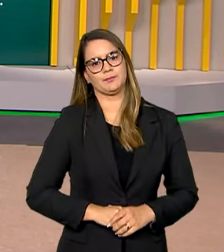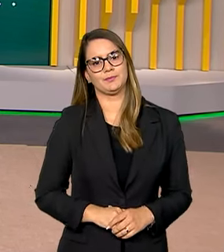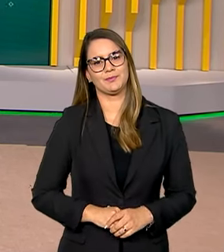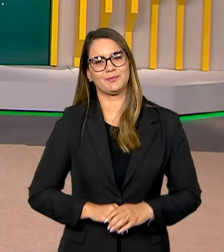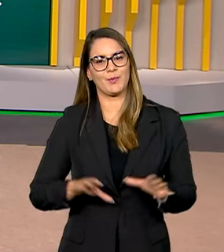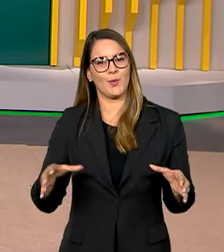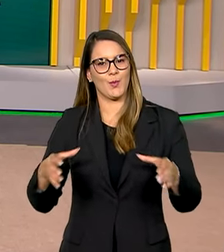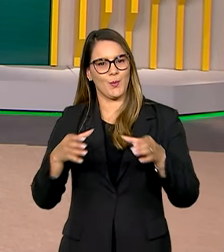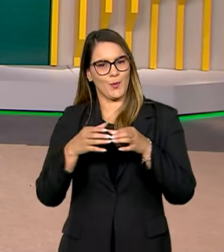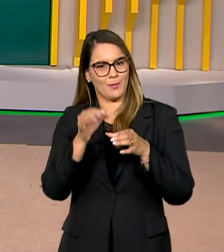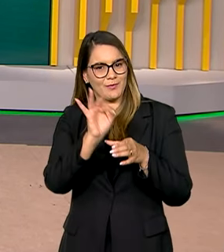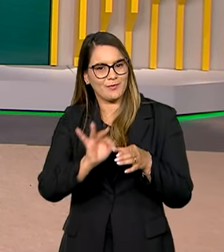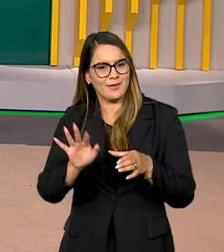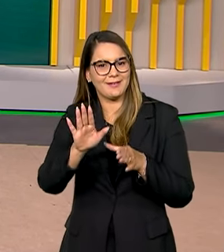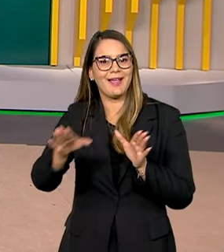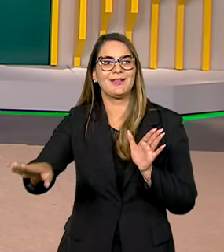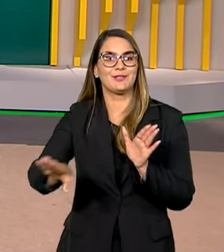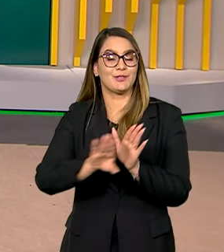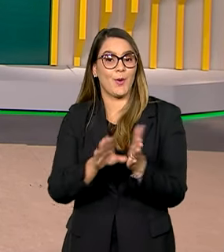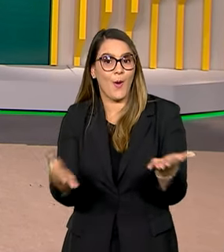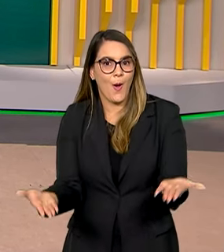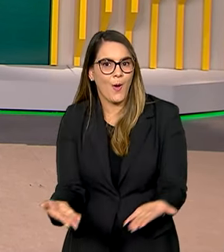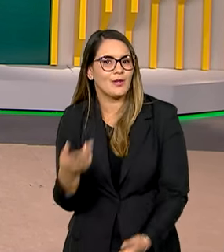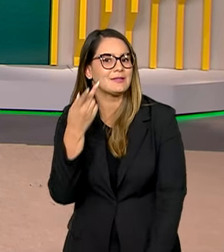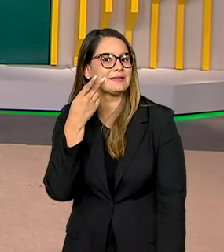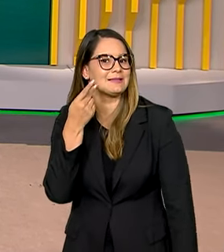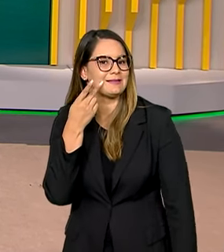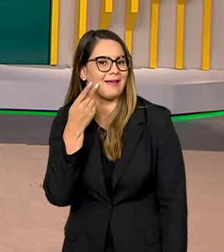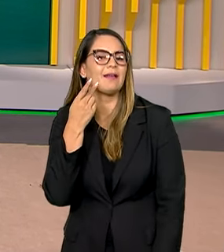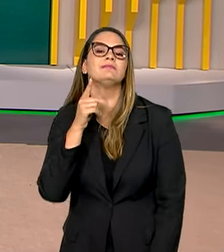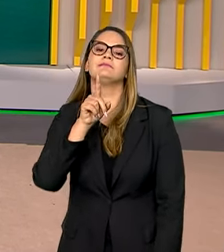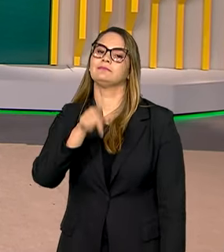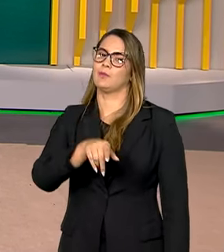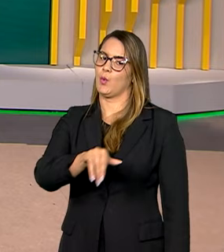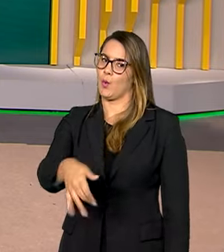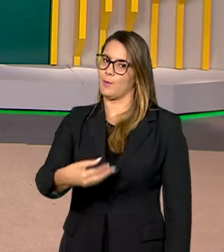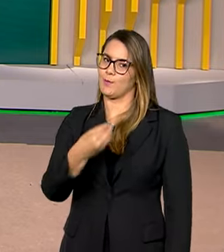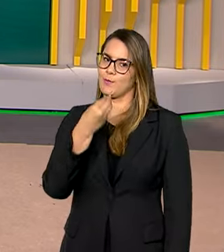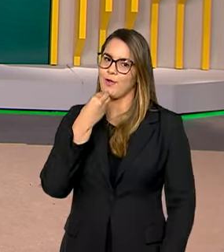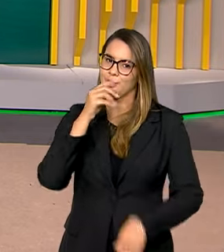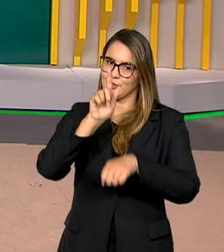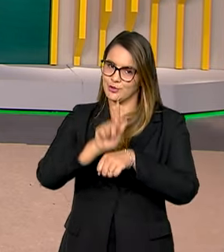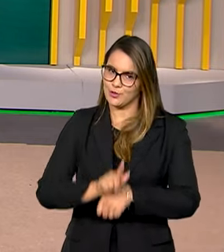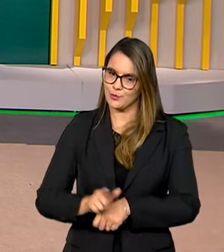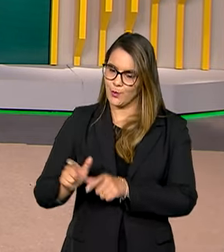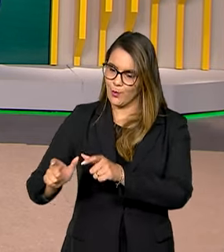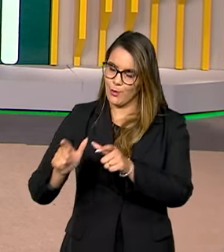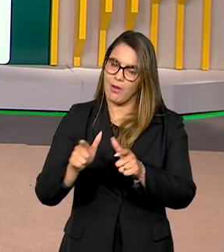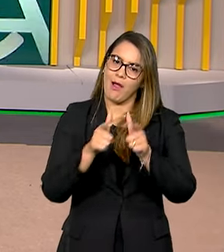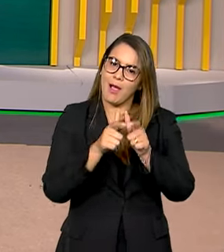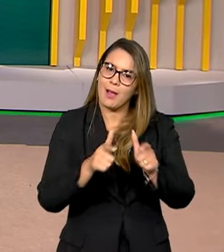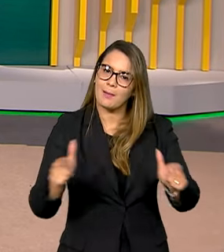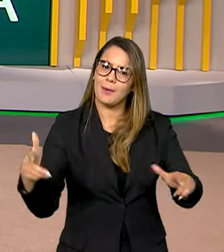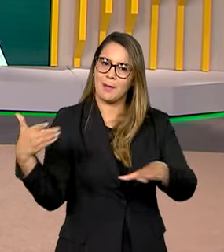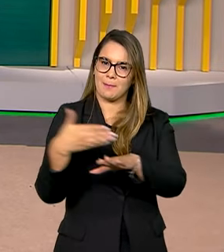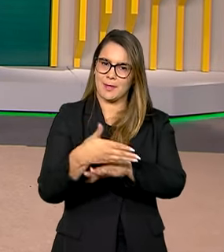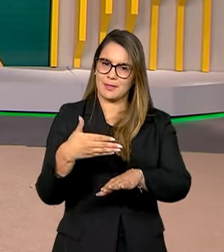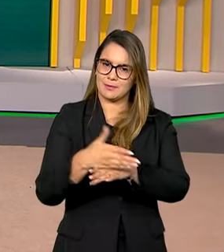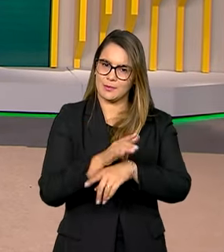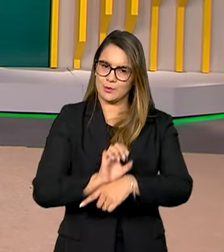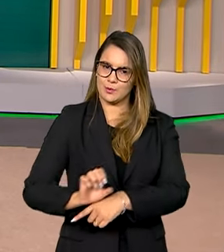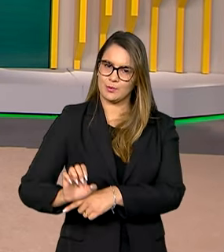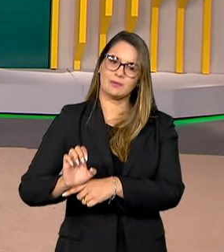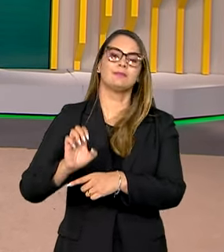A caravana federativa chegou hoje ao Ceará, uma oportunidade onde gestores locais ampliam a participação dos